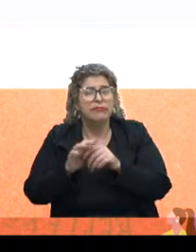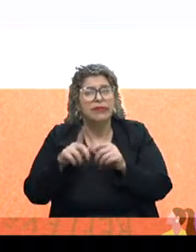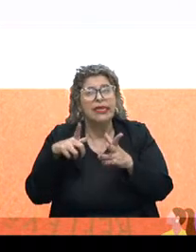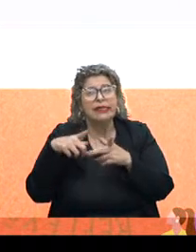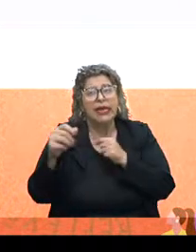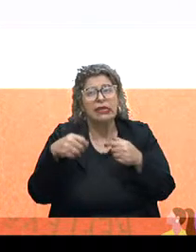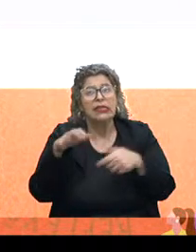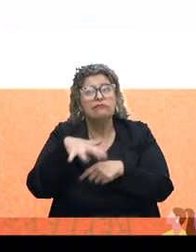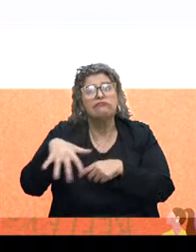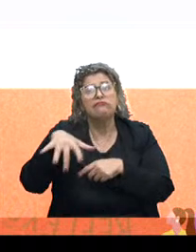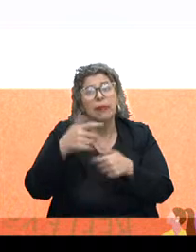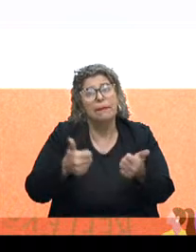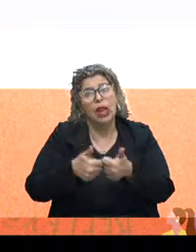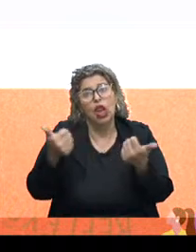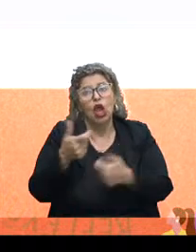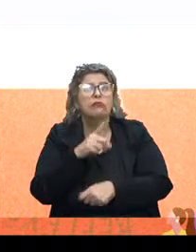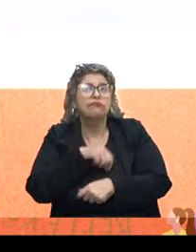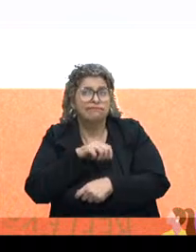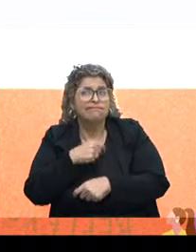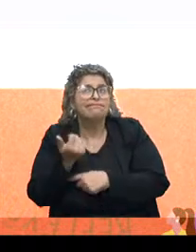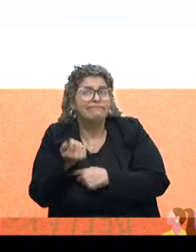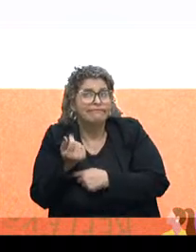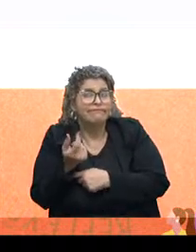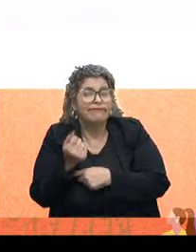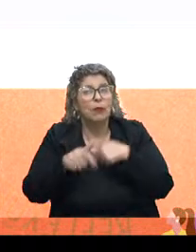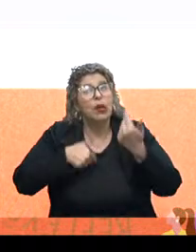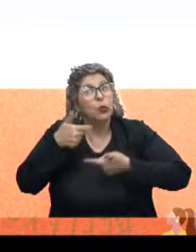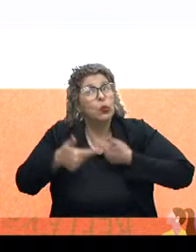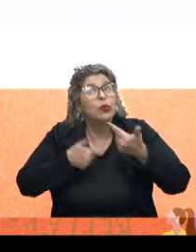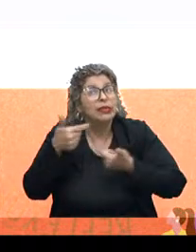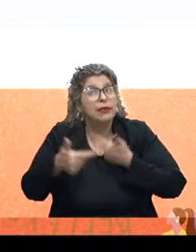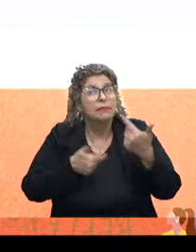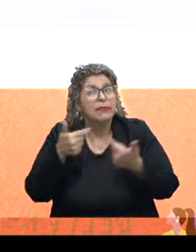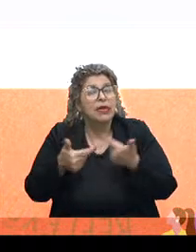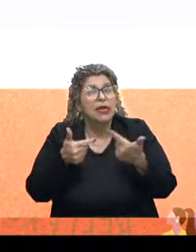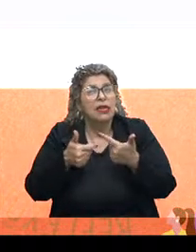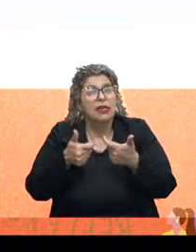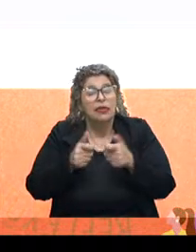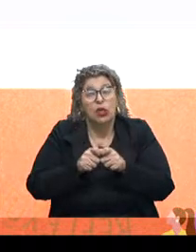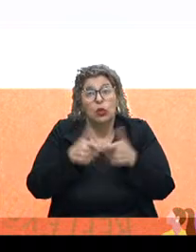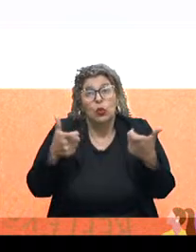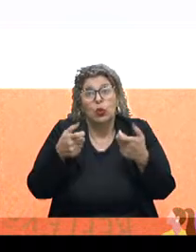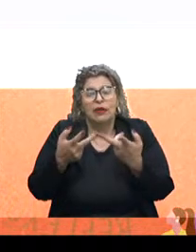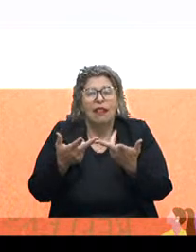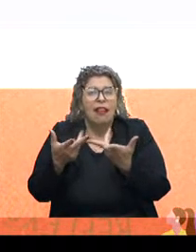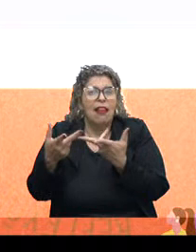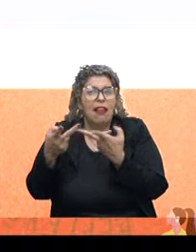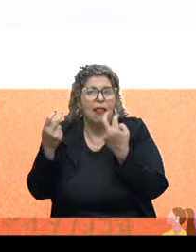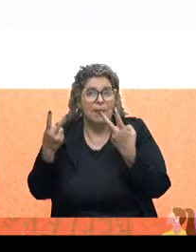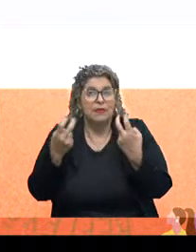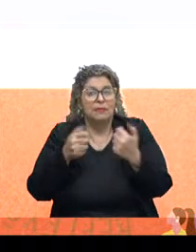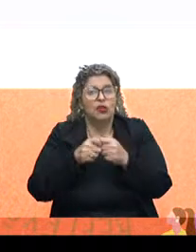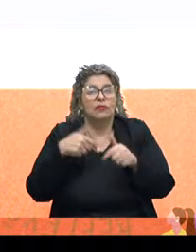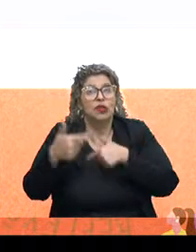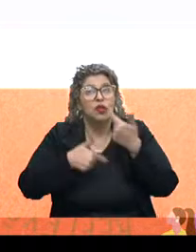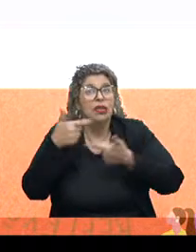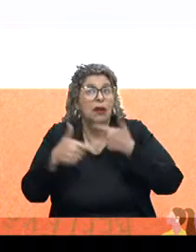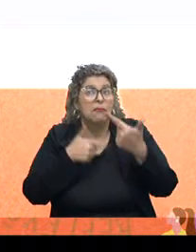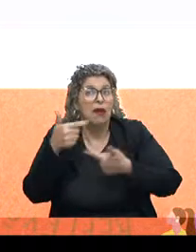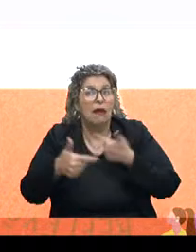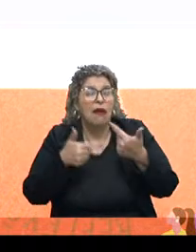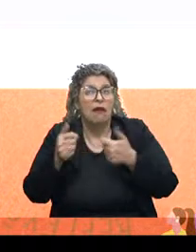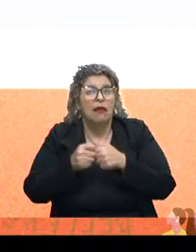para sair desse cenário, precisa melhorar financeiramente. O trabalho aí é o grande olhar deste momento. Então, o trabalho como